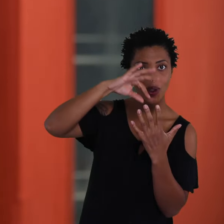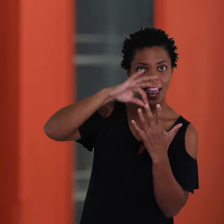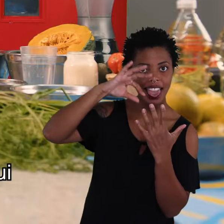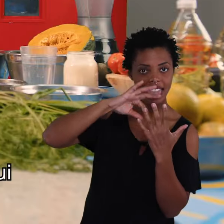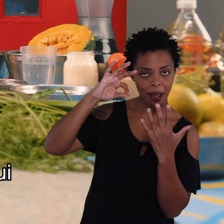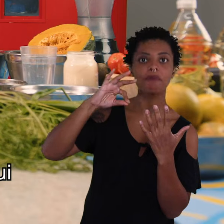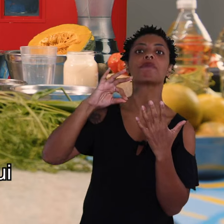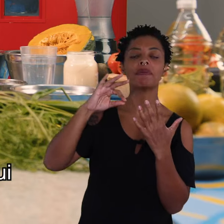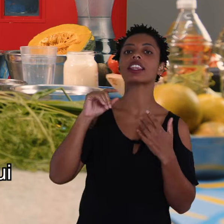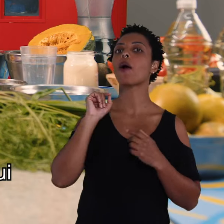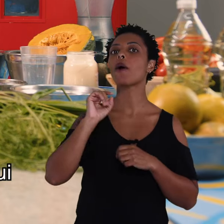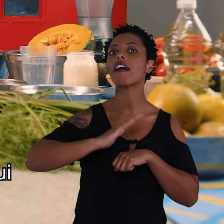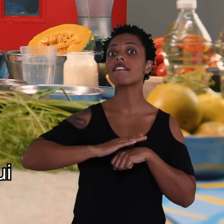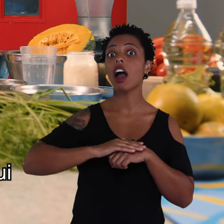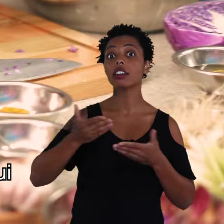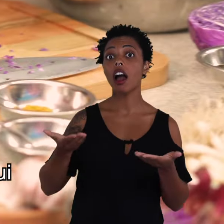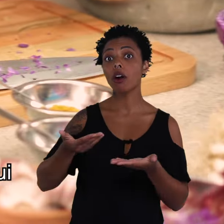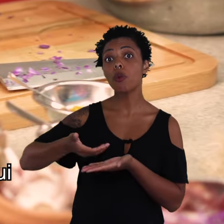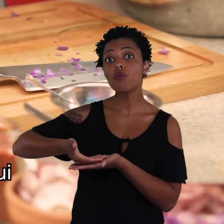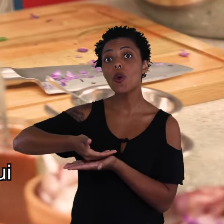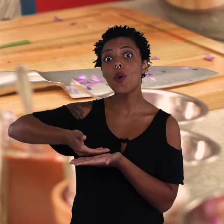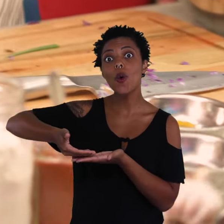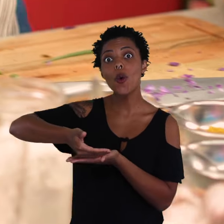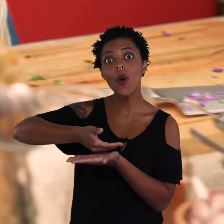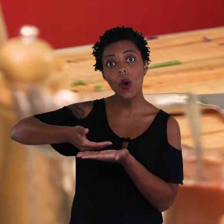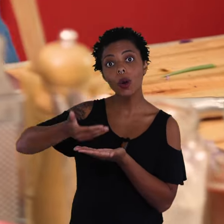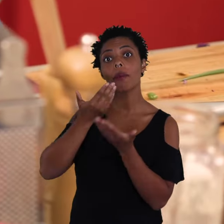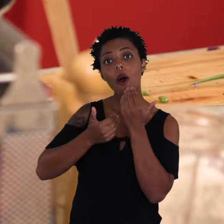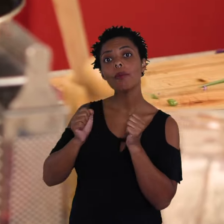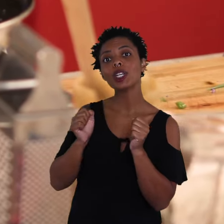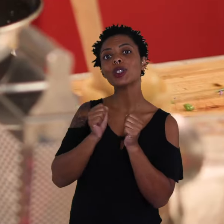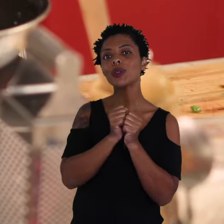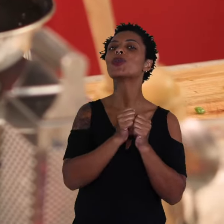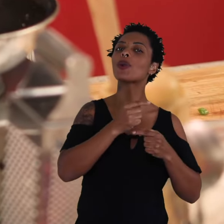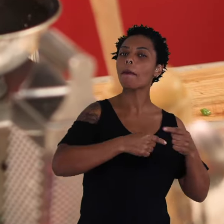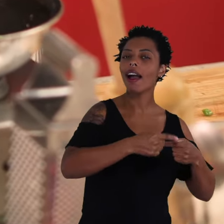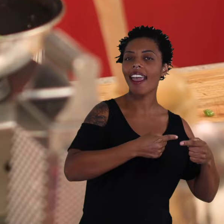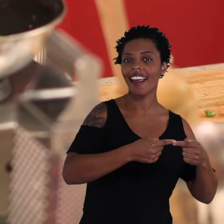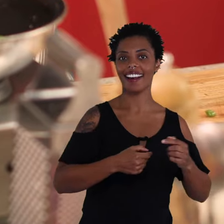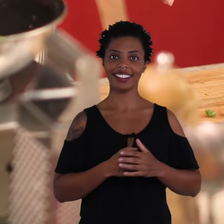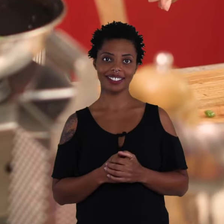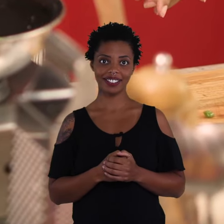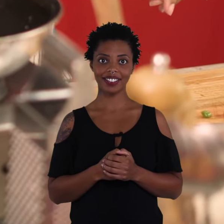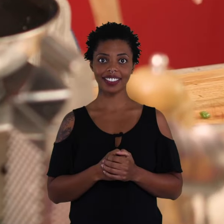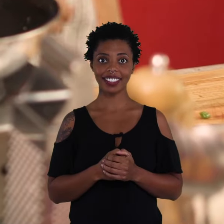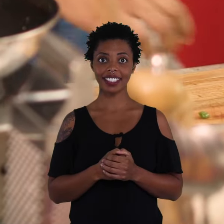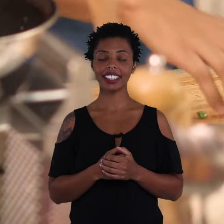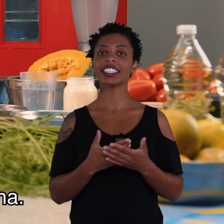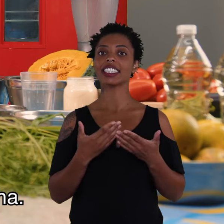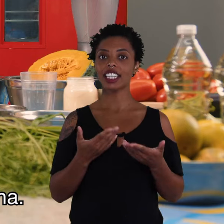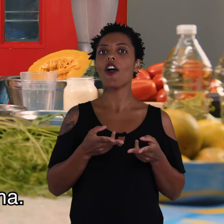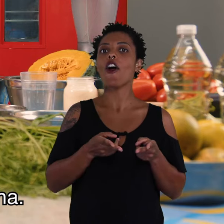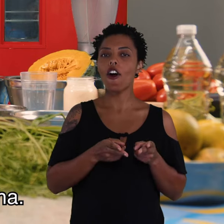cebolinha. Então o que eu vou fazer aqui é um molhinho para a gente comer com a panquequinha.